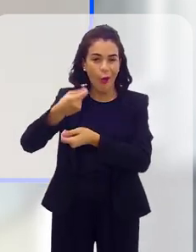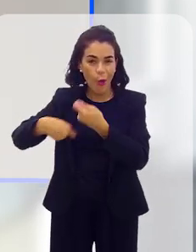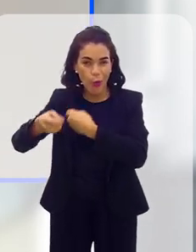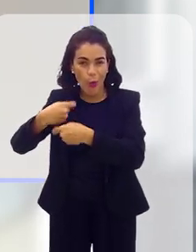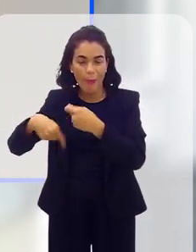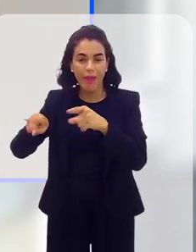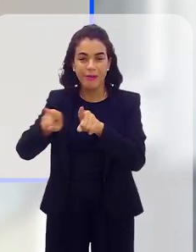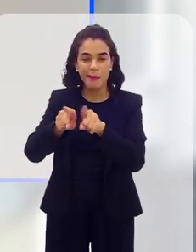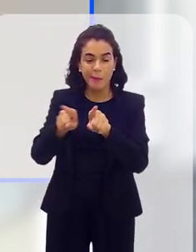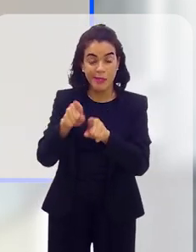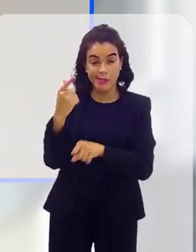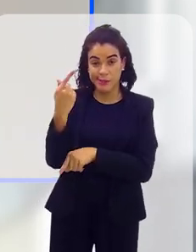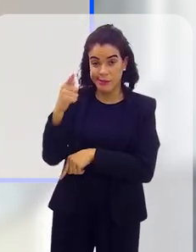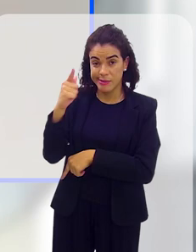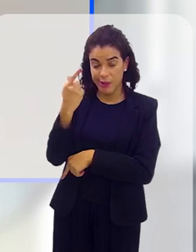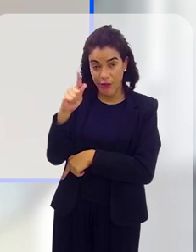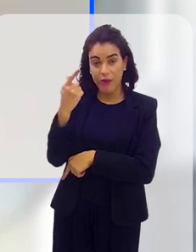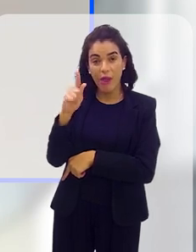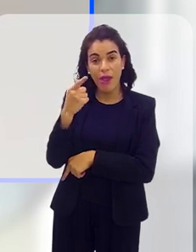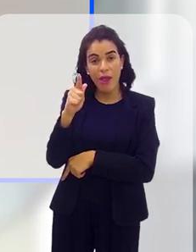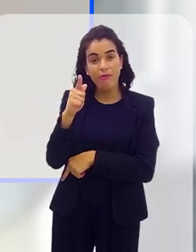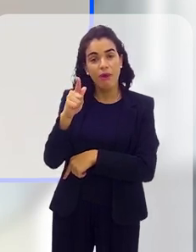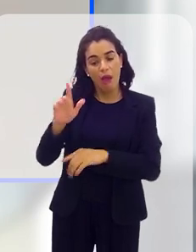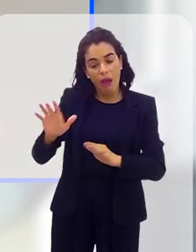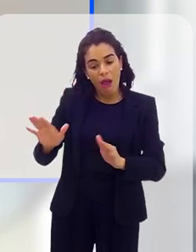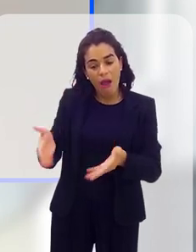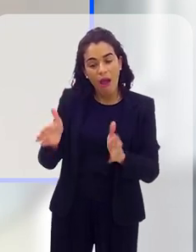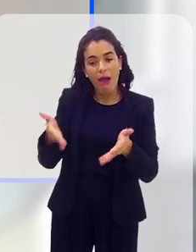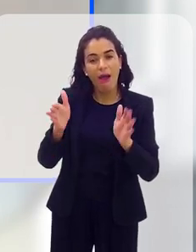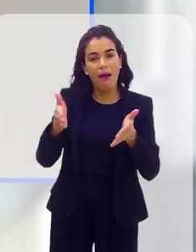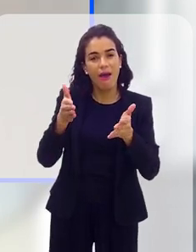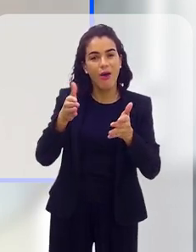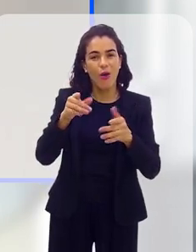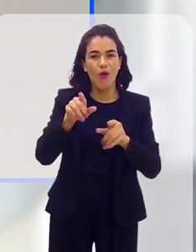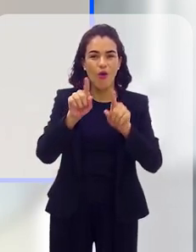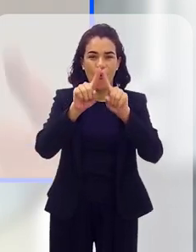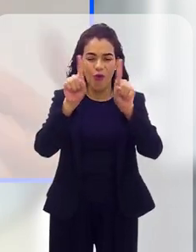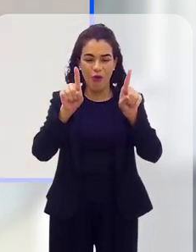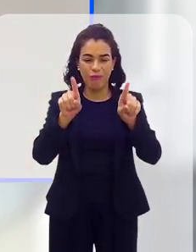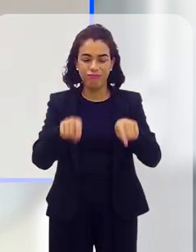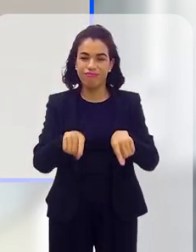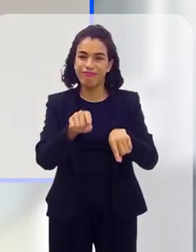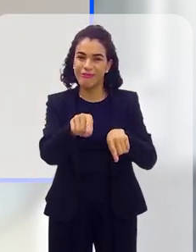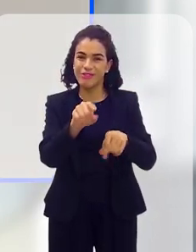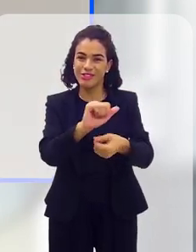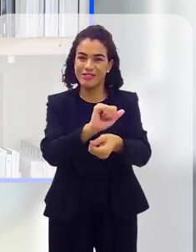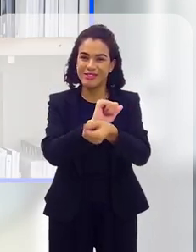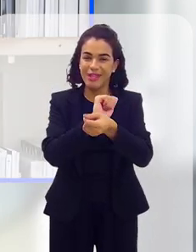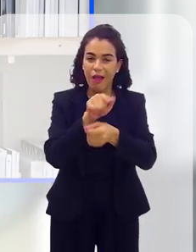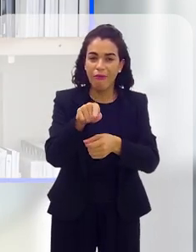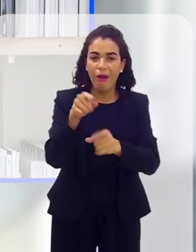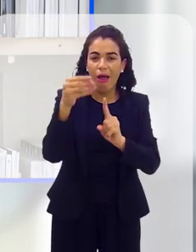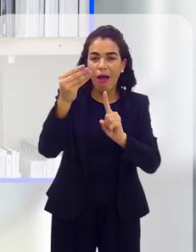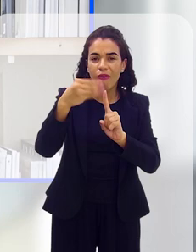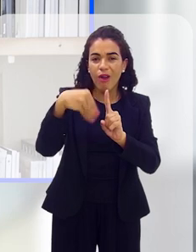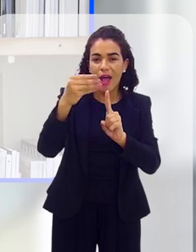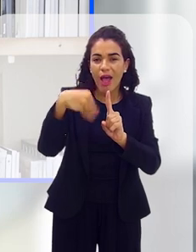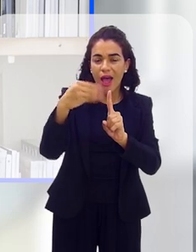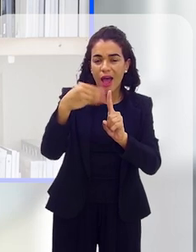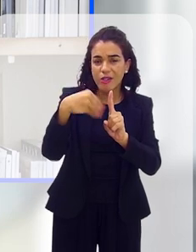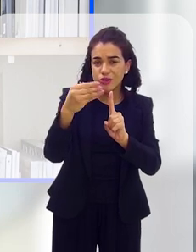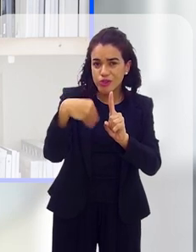econômica e geográfica é que faz com que o empregado tenha um grau, nível de vulnerabilidade